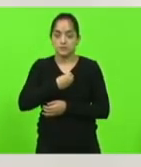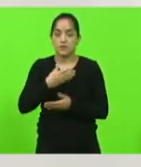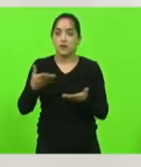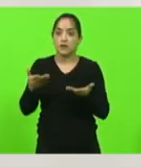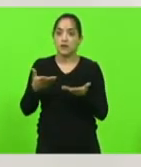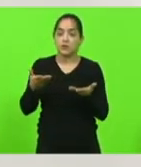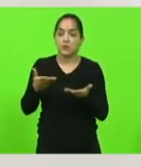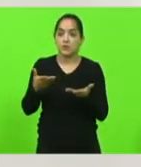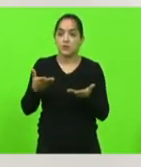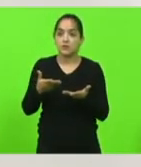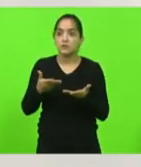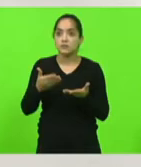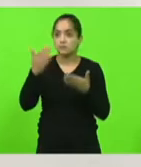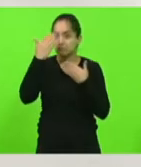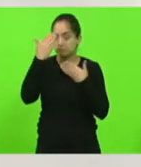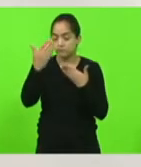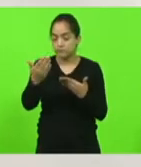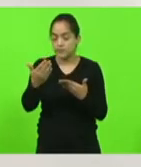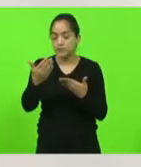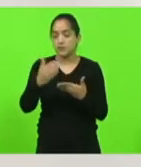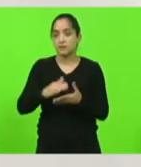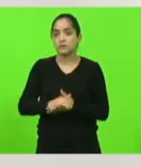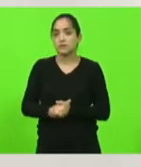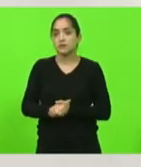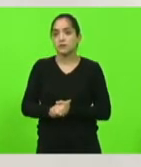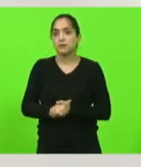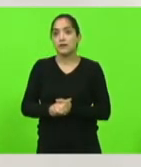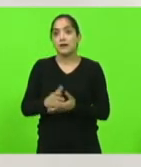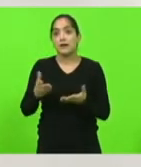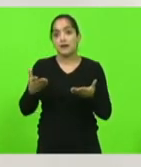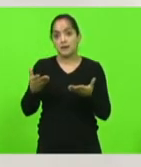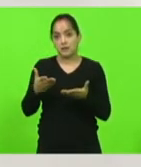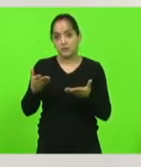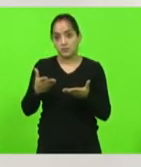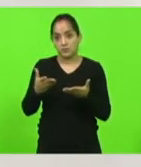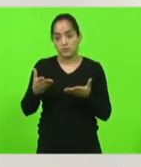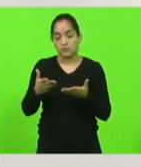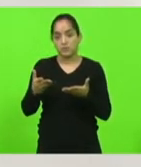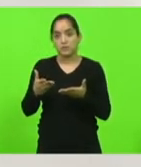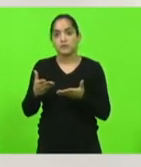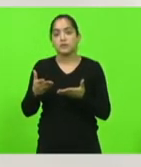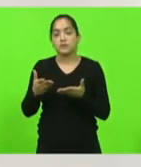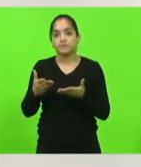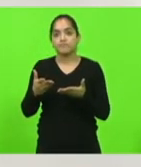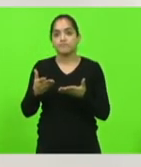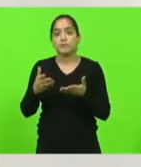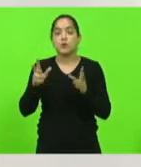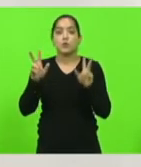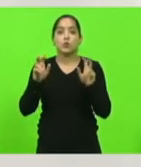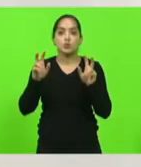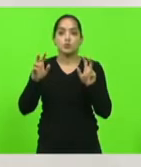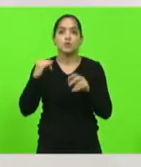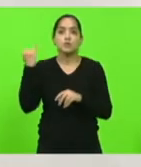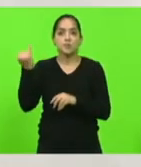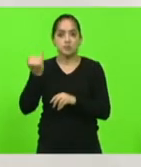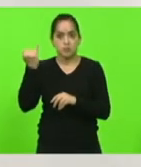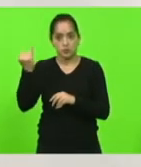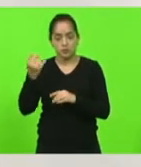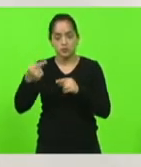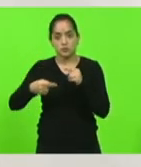muito obrigado pelo quórum trago aqui um assunto muito importante para debater com todos os senhores